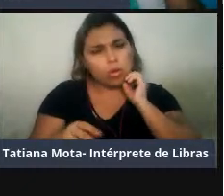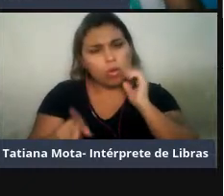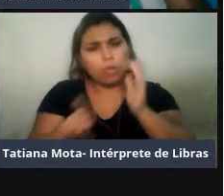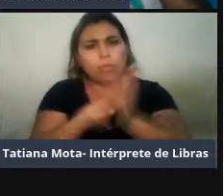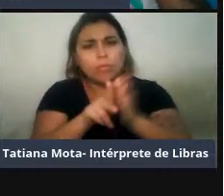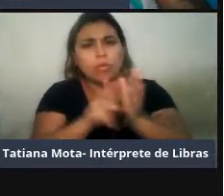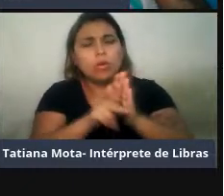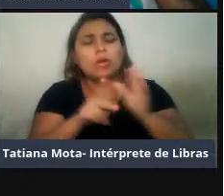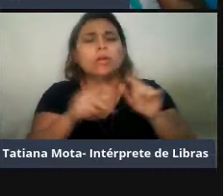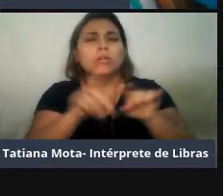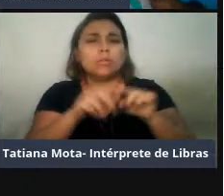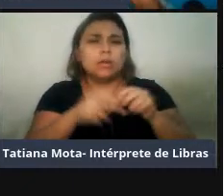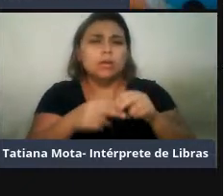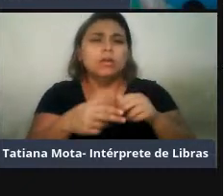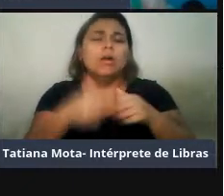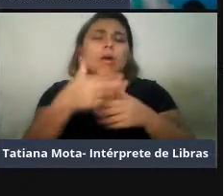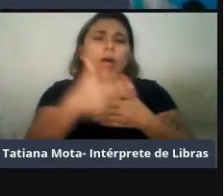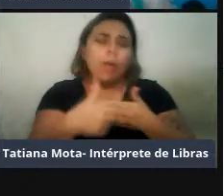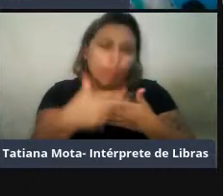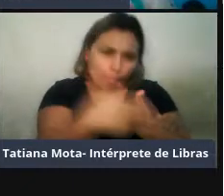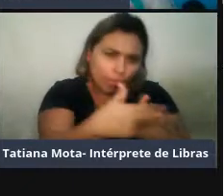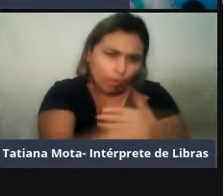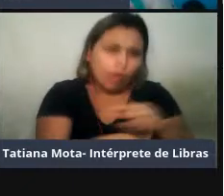normalmente os machos fazem isso.